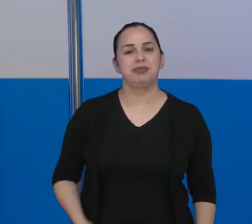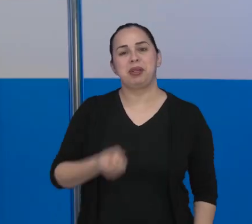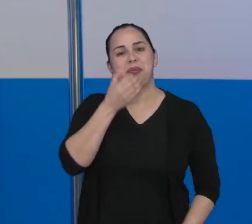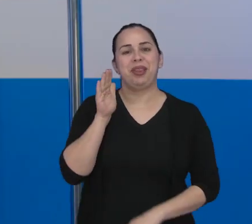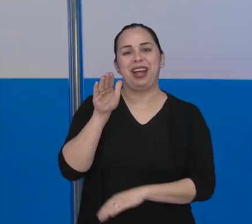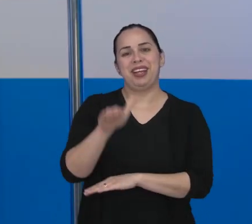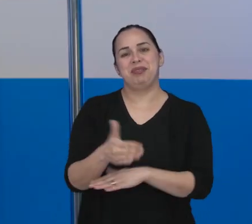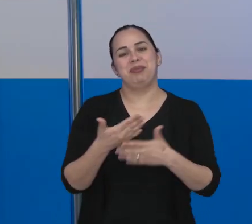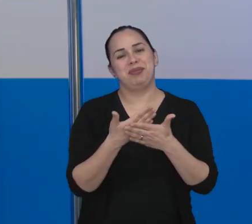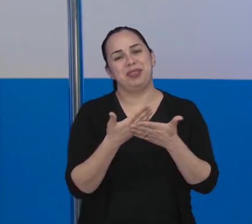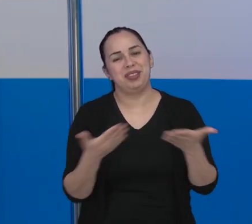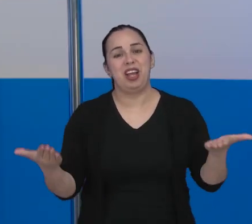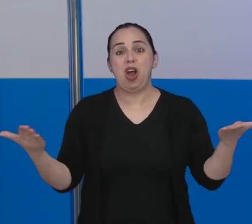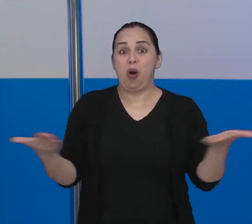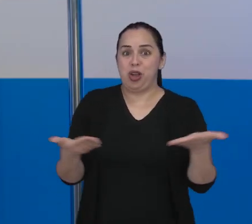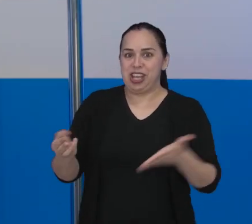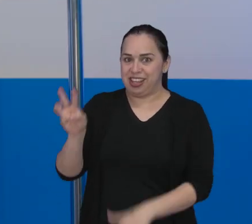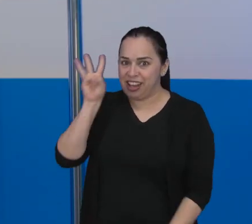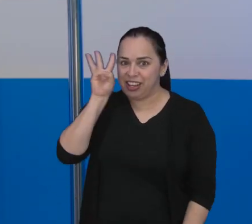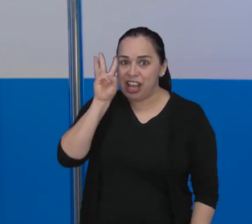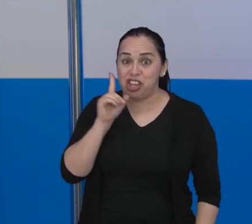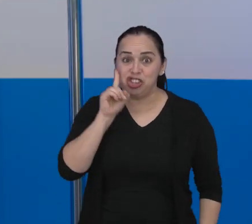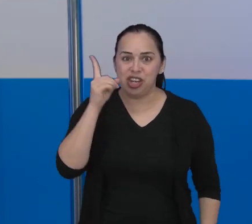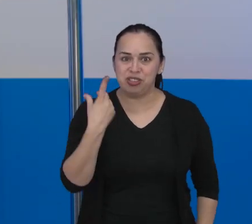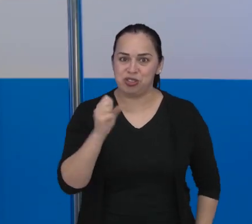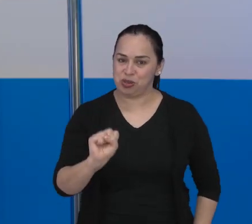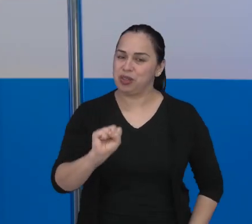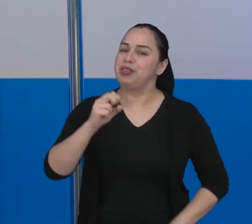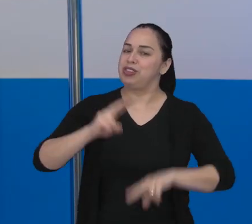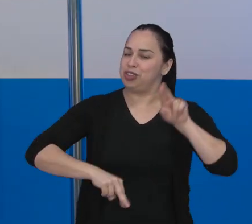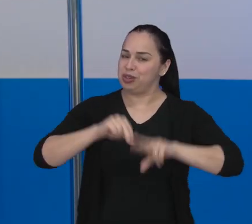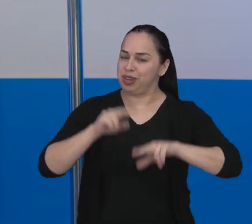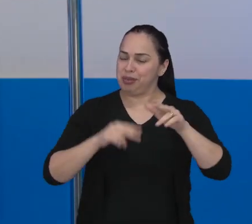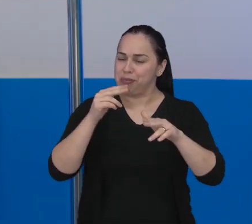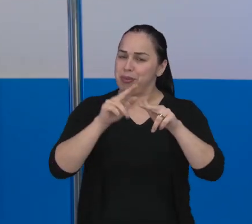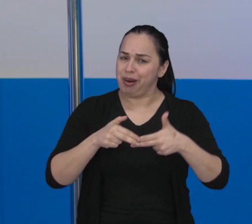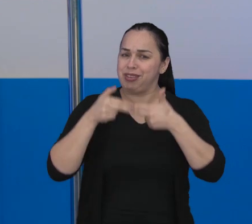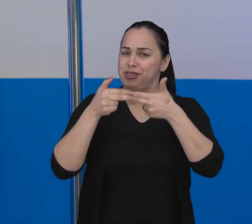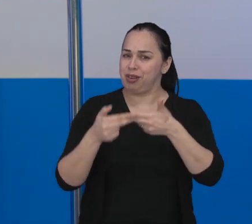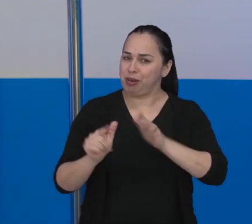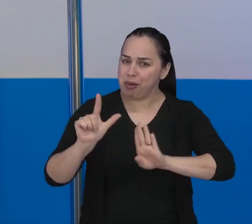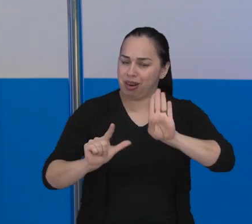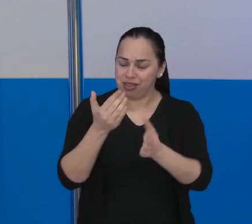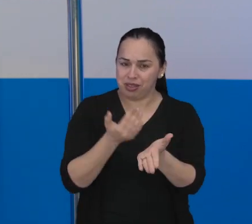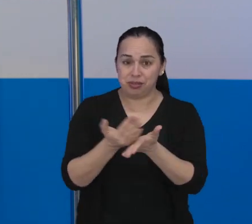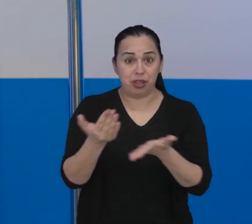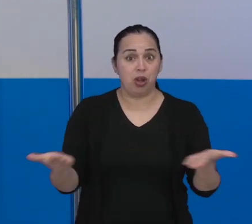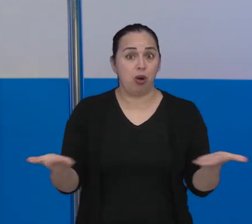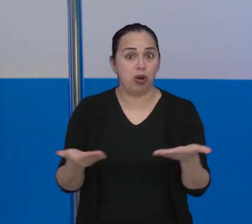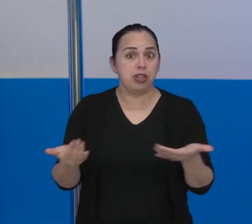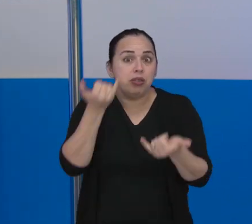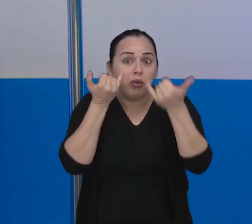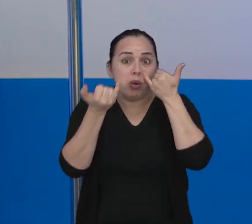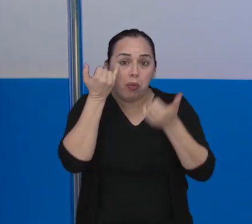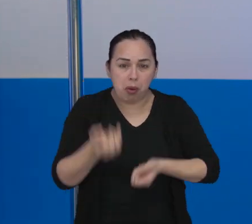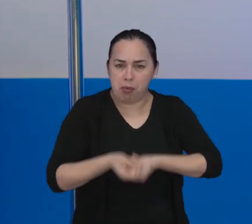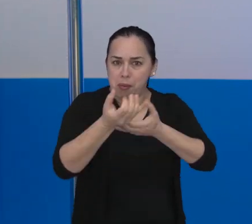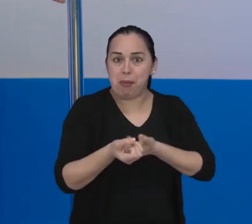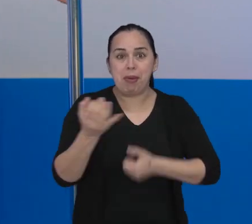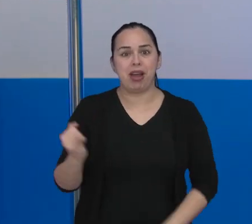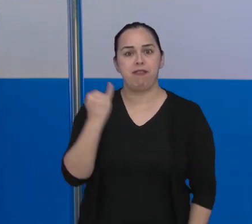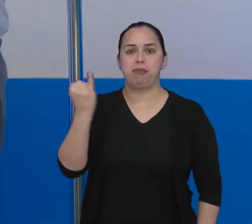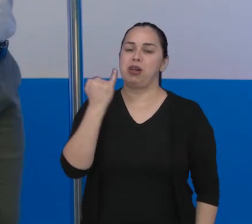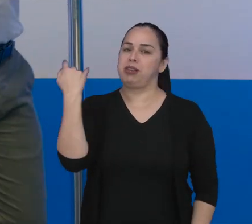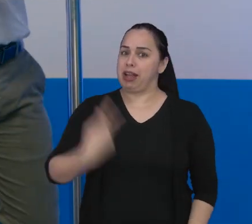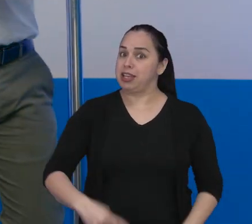E muito boa tarde, hoje é terça-feira, dia 18 de junho e tá no ar o Boletim Legislativo. Hoje temos uma notícia muito